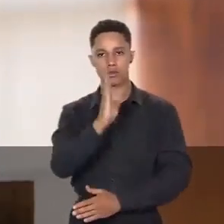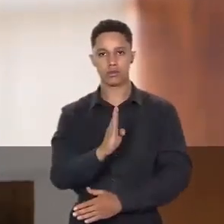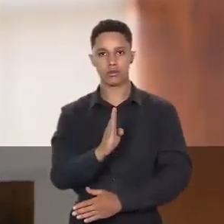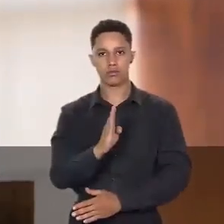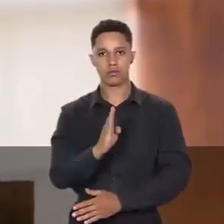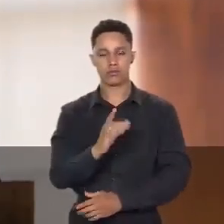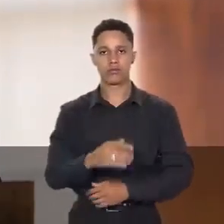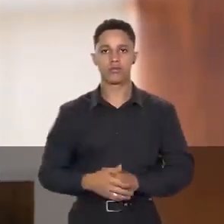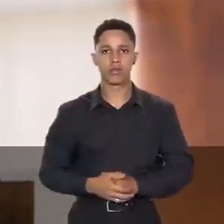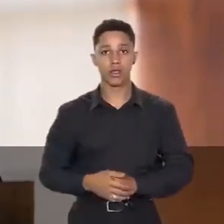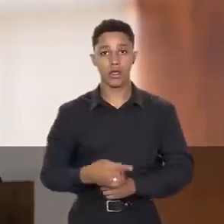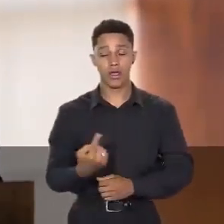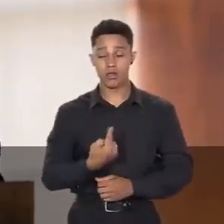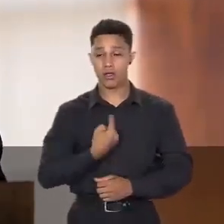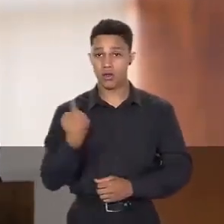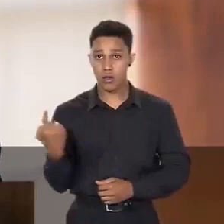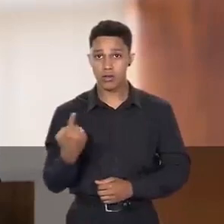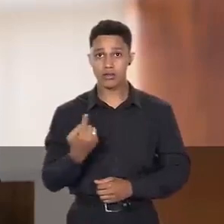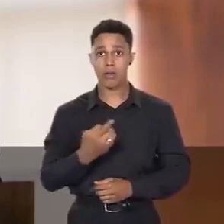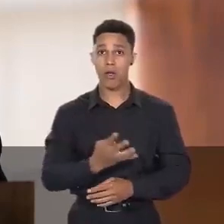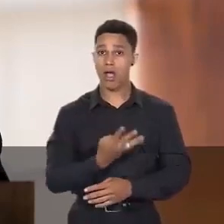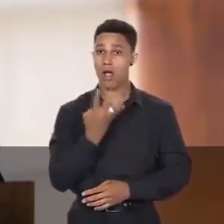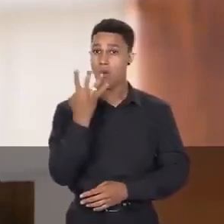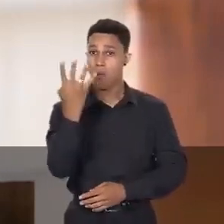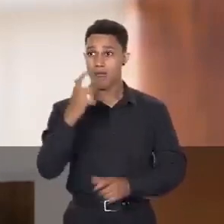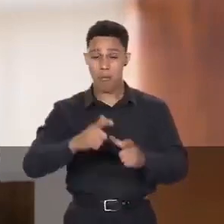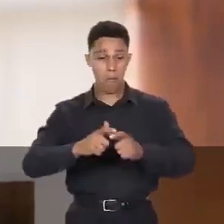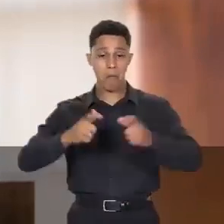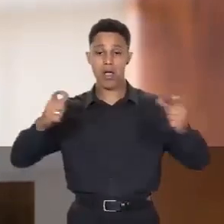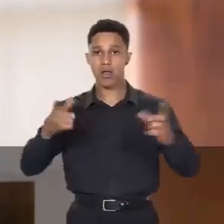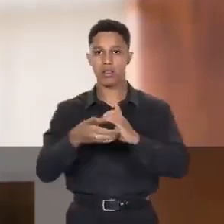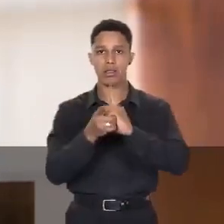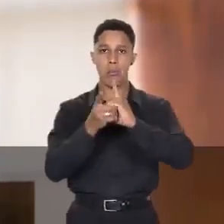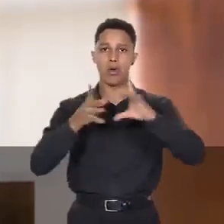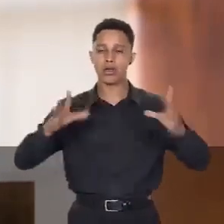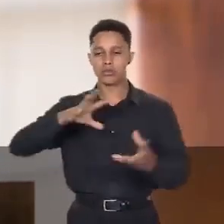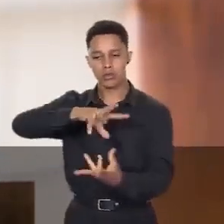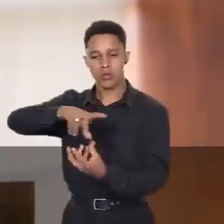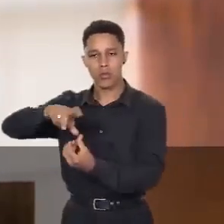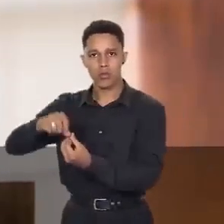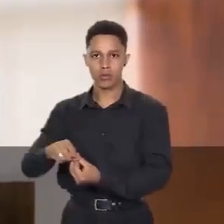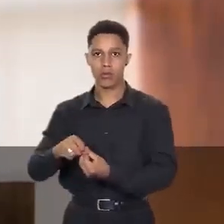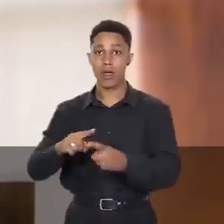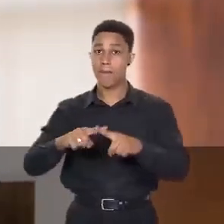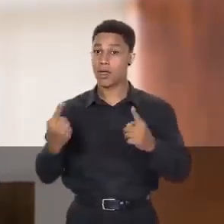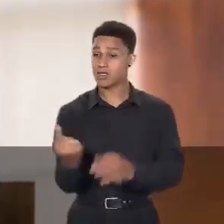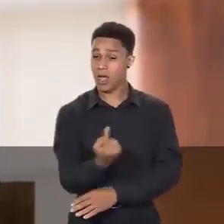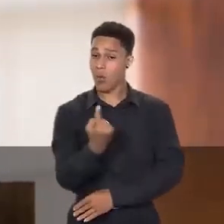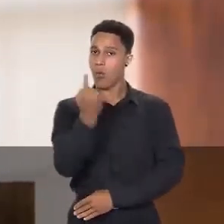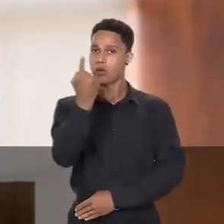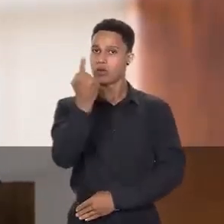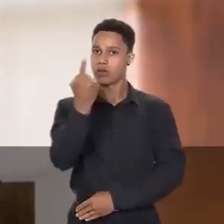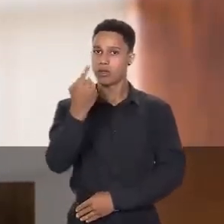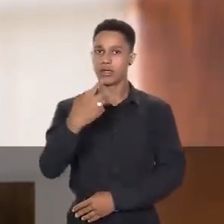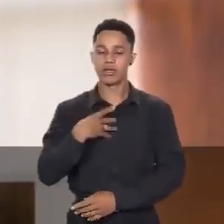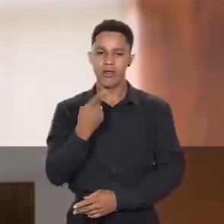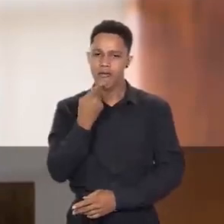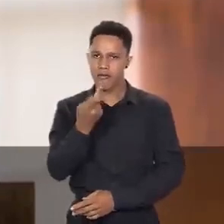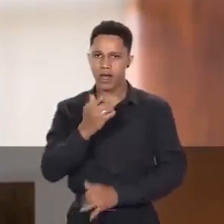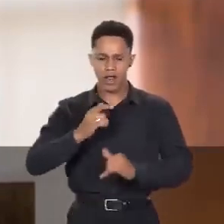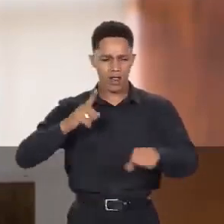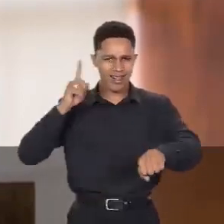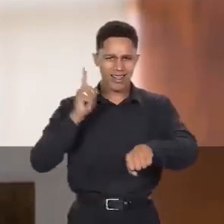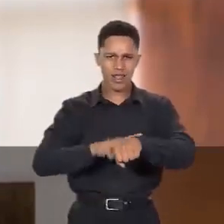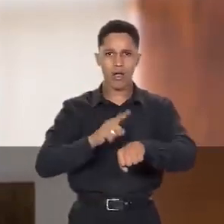Somos uma das quatro maiores democracias do mundo, porém a única que apura